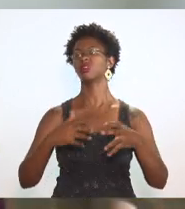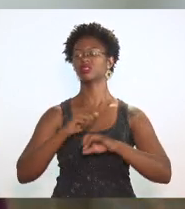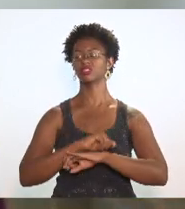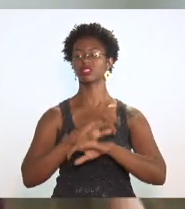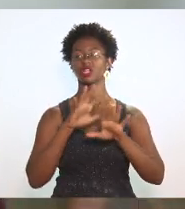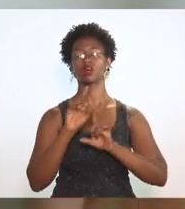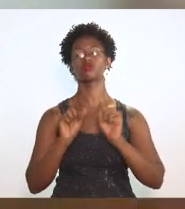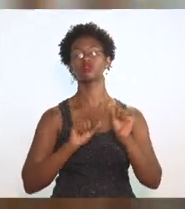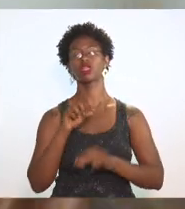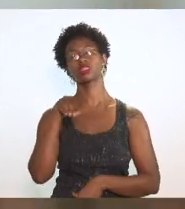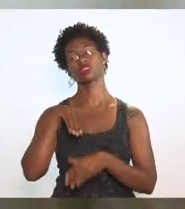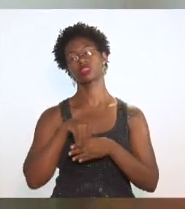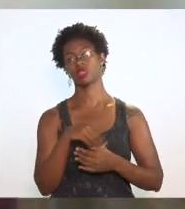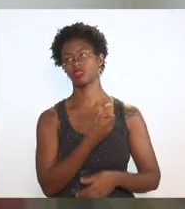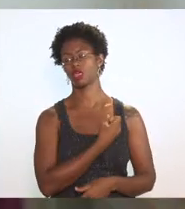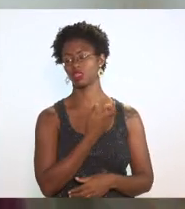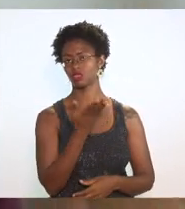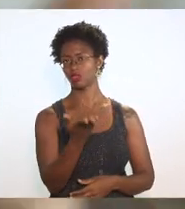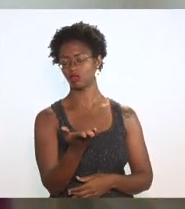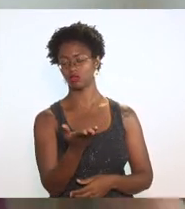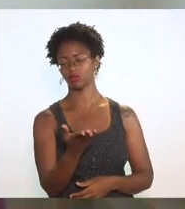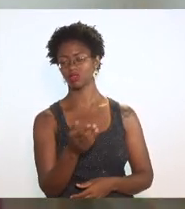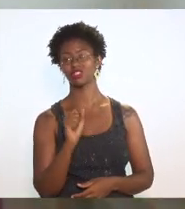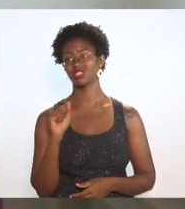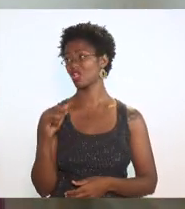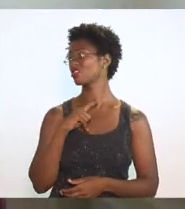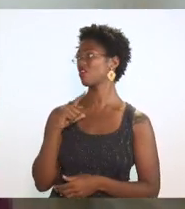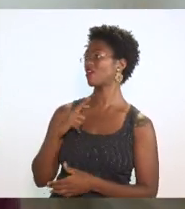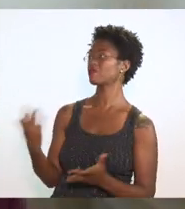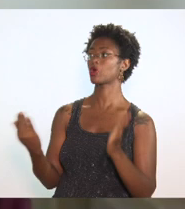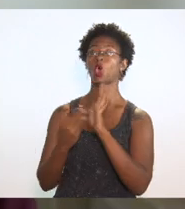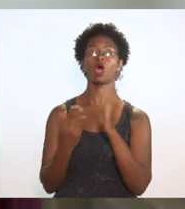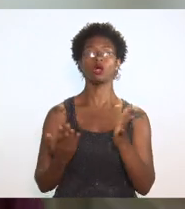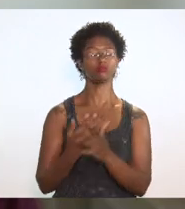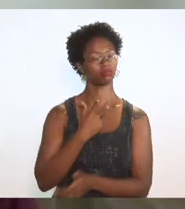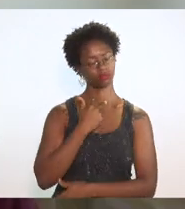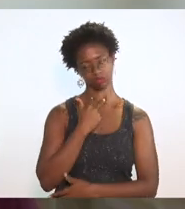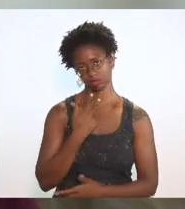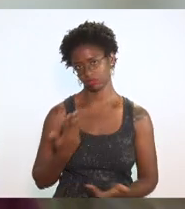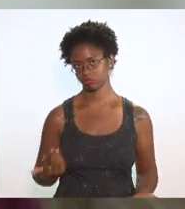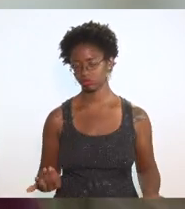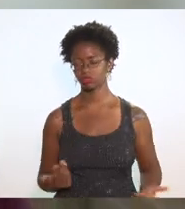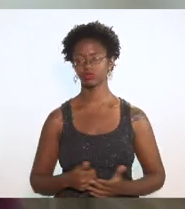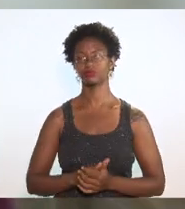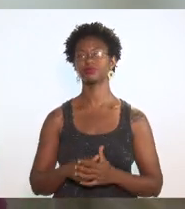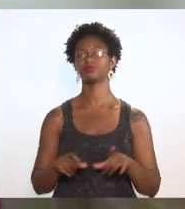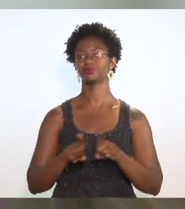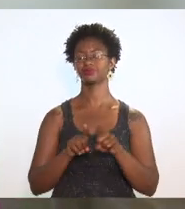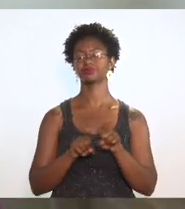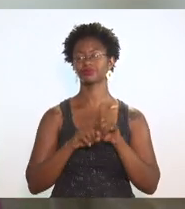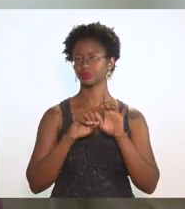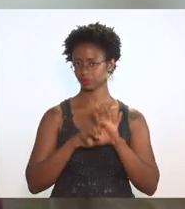global é tipo o que vier a gente bota dentro e finalmente